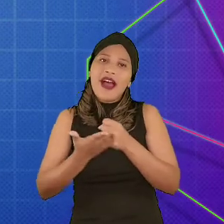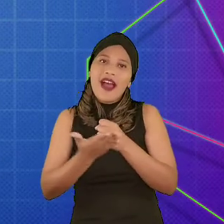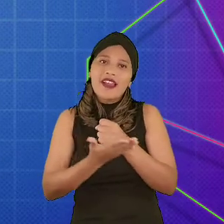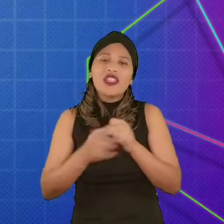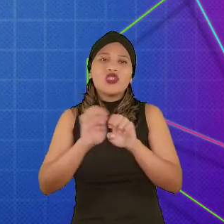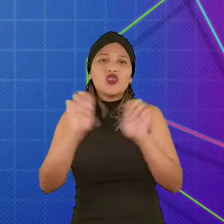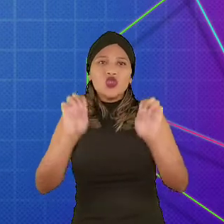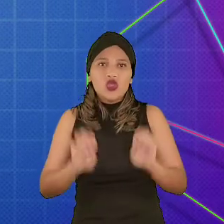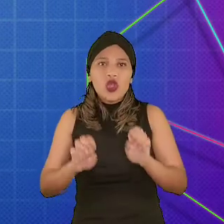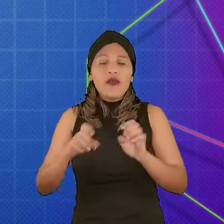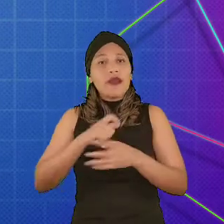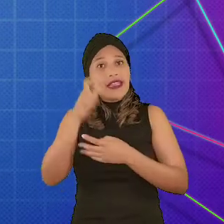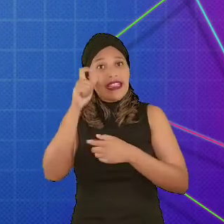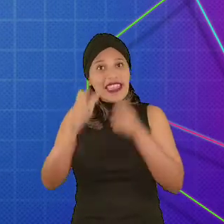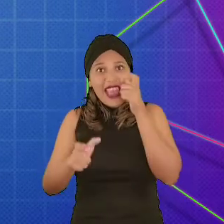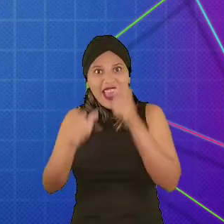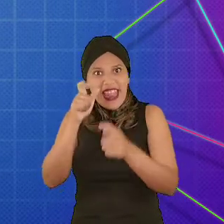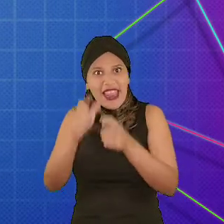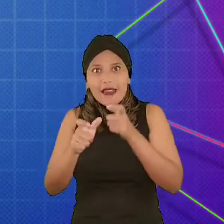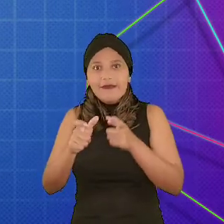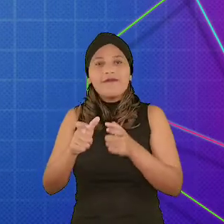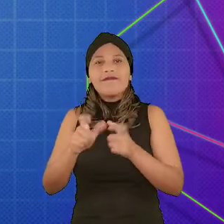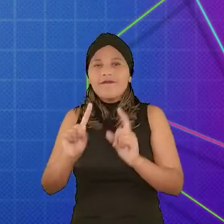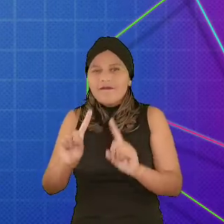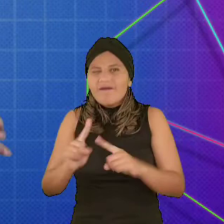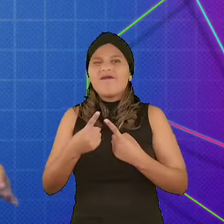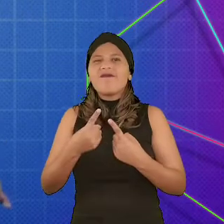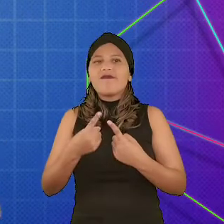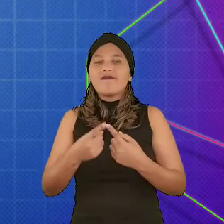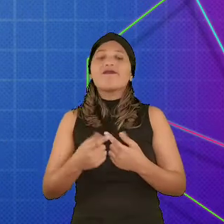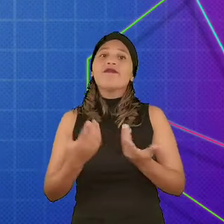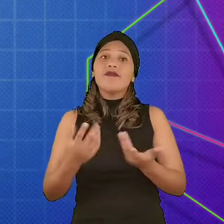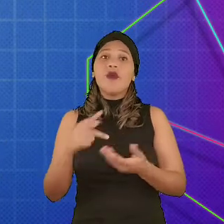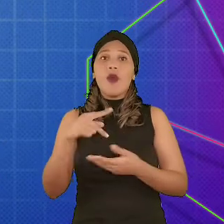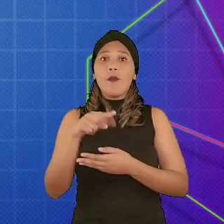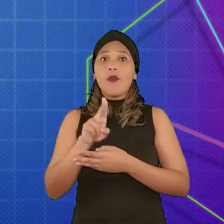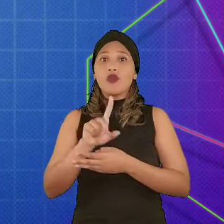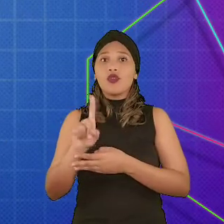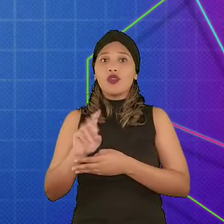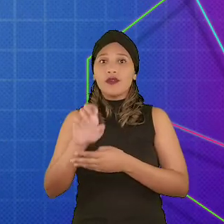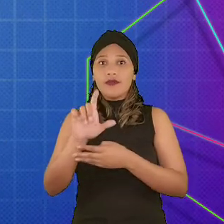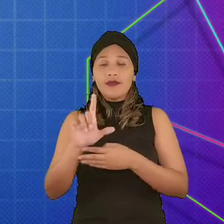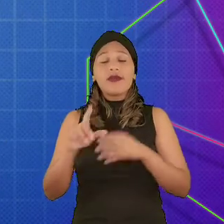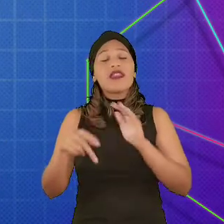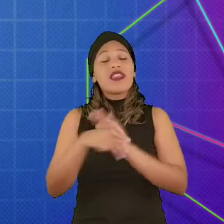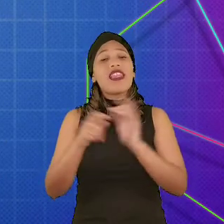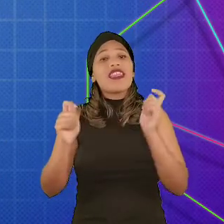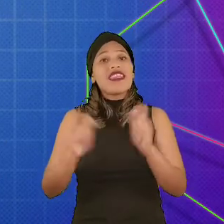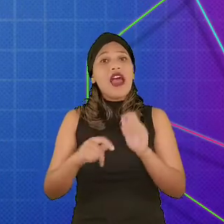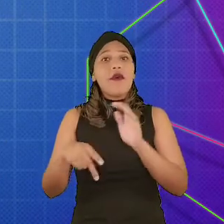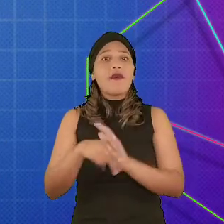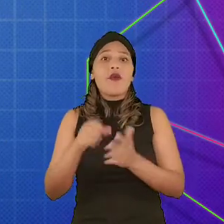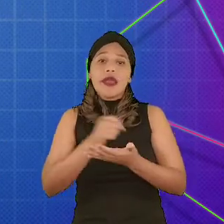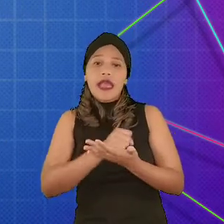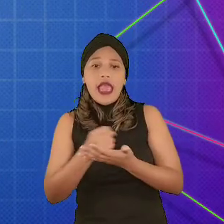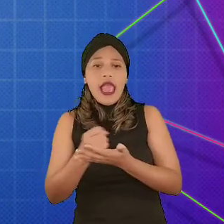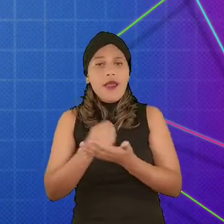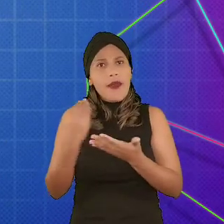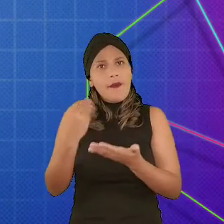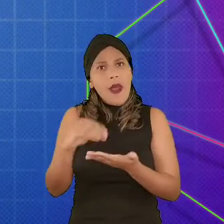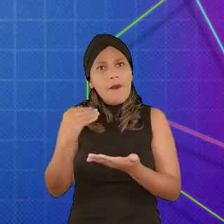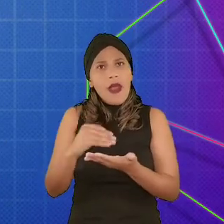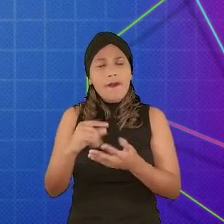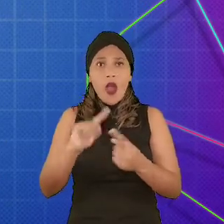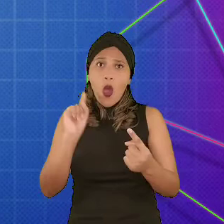gere interesse e provoque o jogador. Os puzzles podem estar presentes em games com diferentes temas e